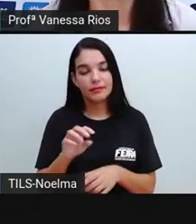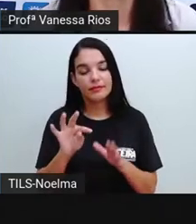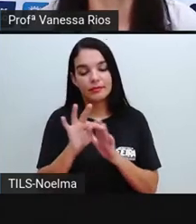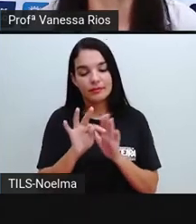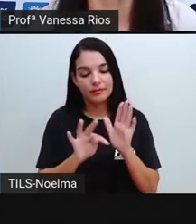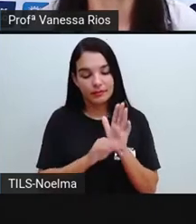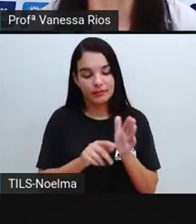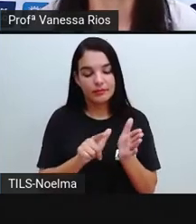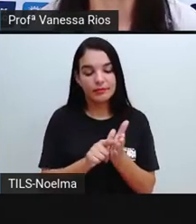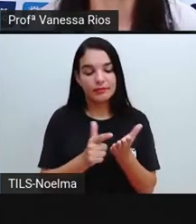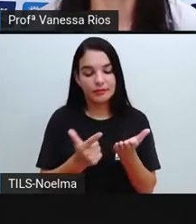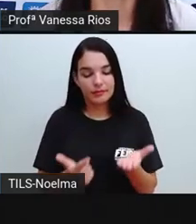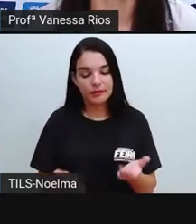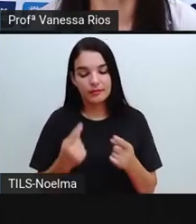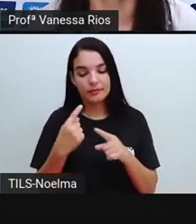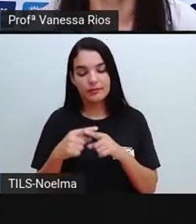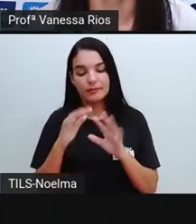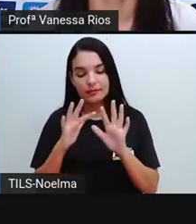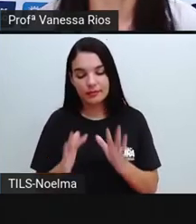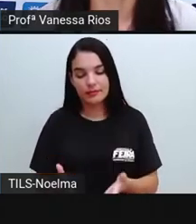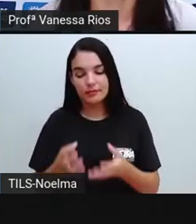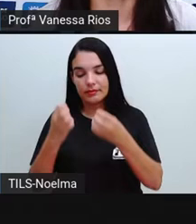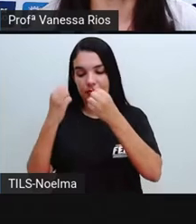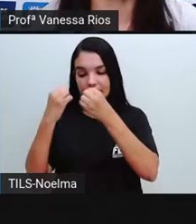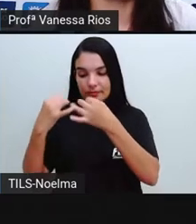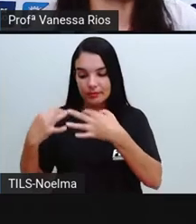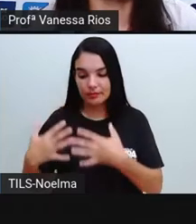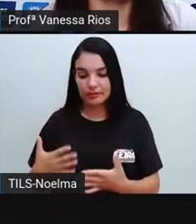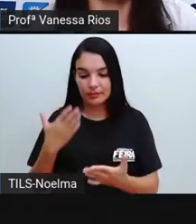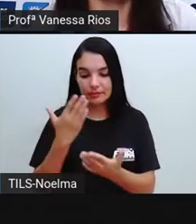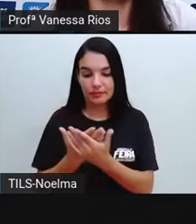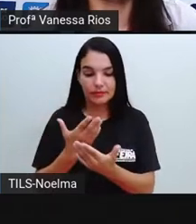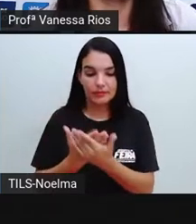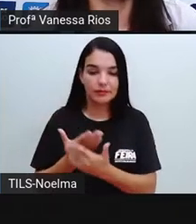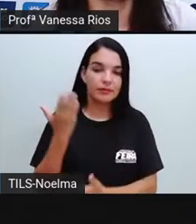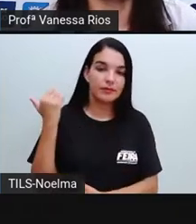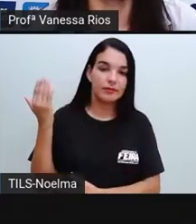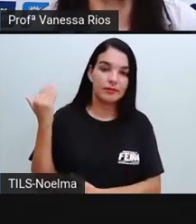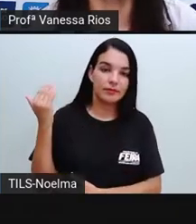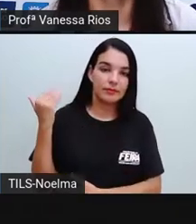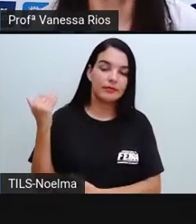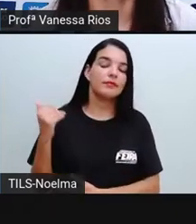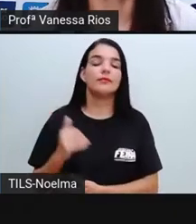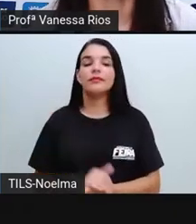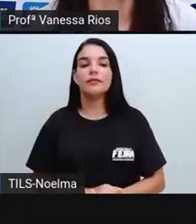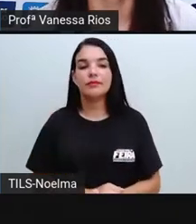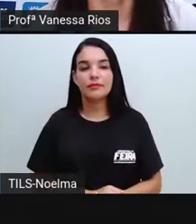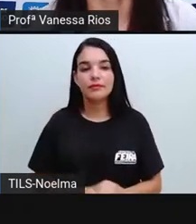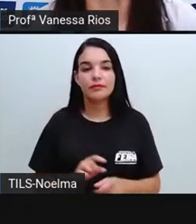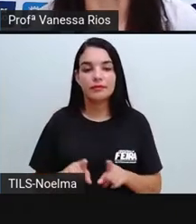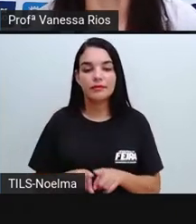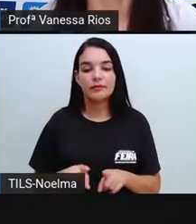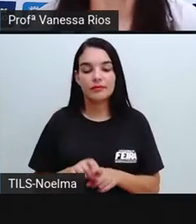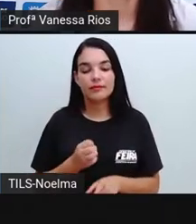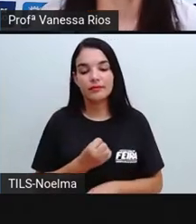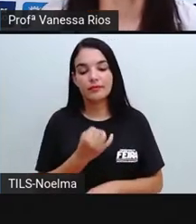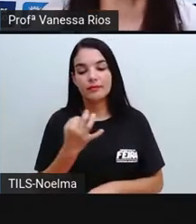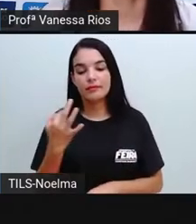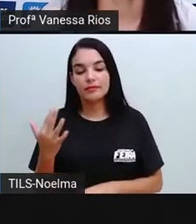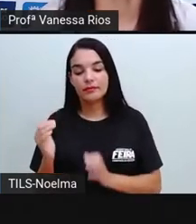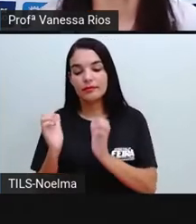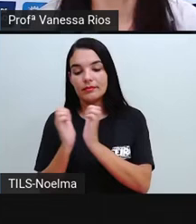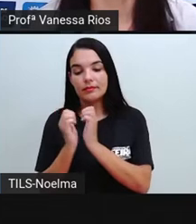jornalísticos, porque a gente já observou quais são as características desses textos e quais gêneros